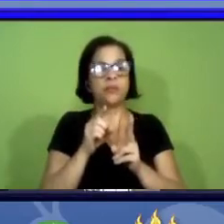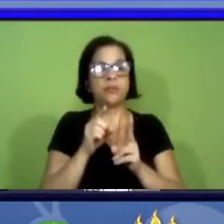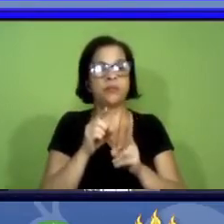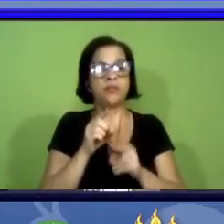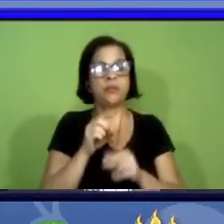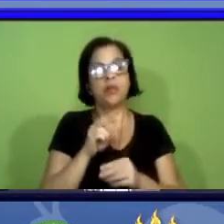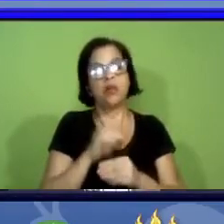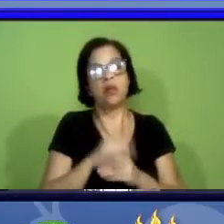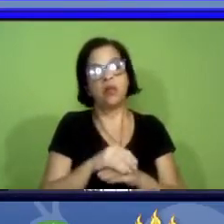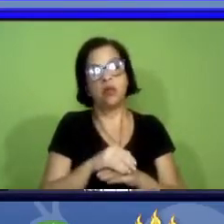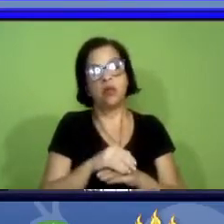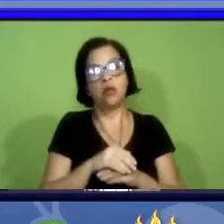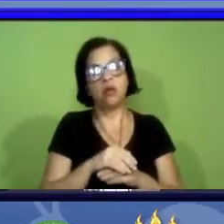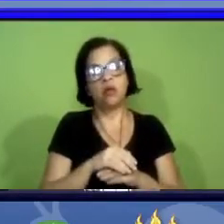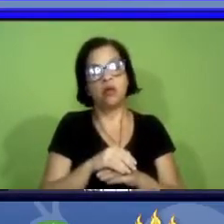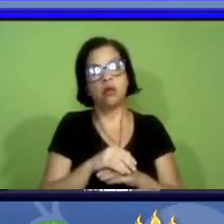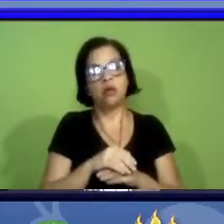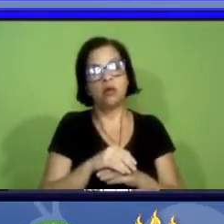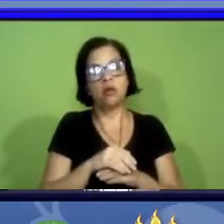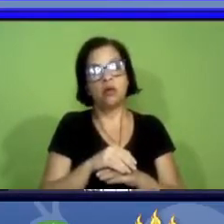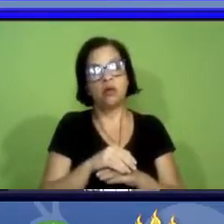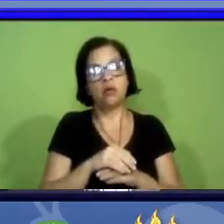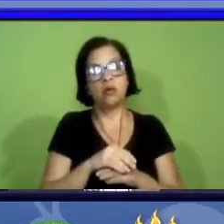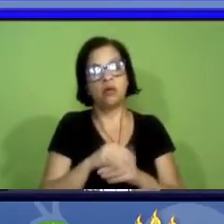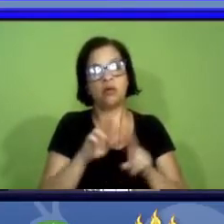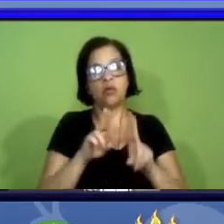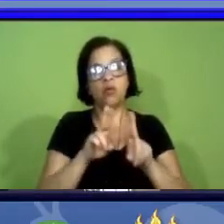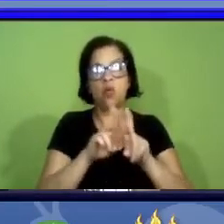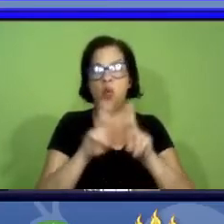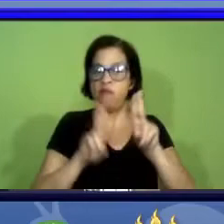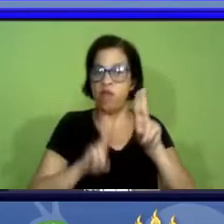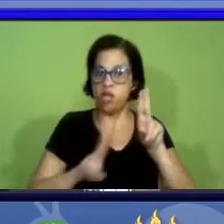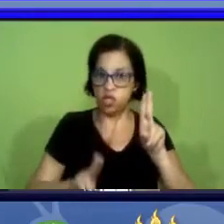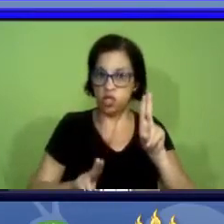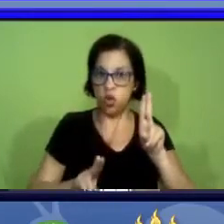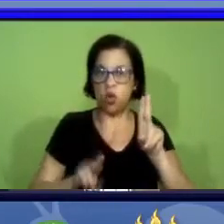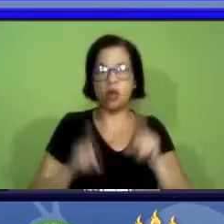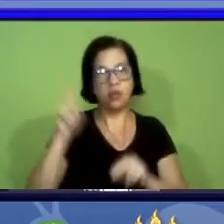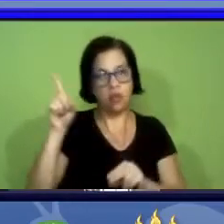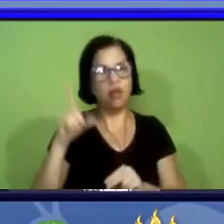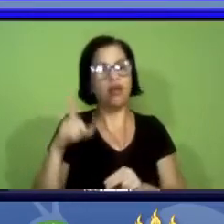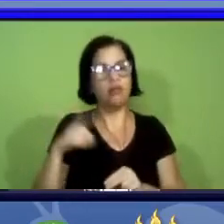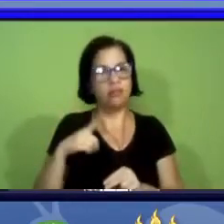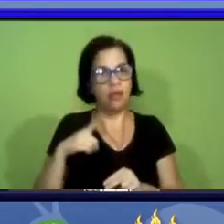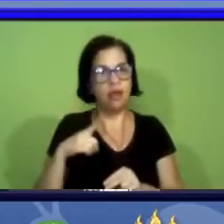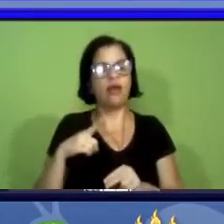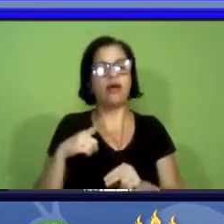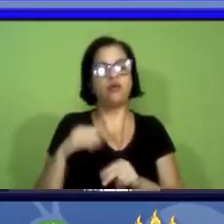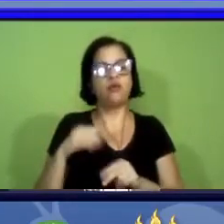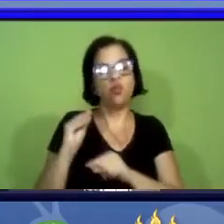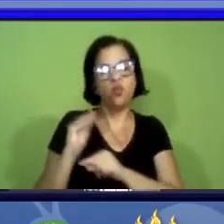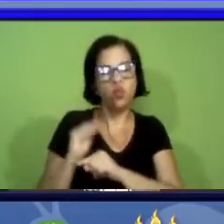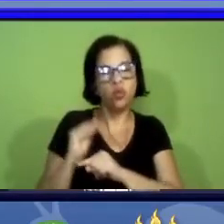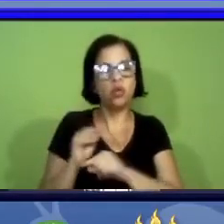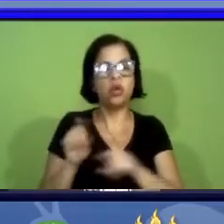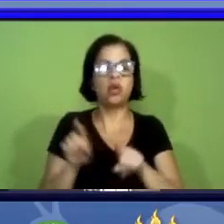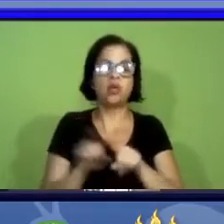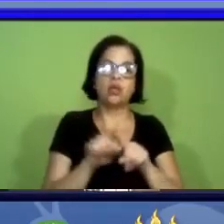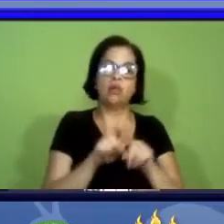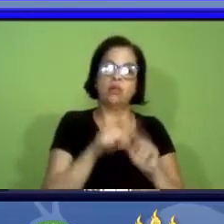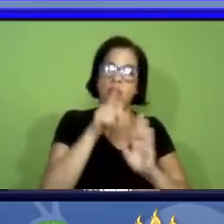UFRJ lá no Jardim Botânico pelo programa irmão